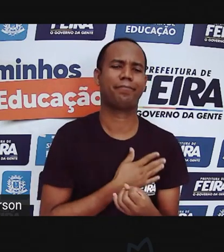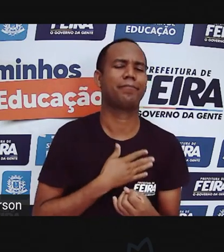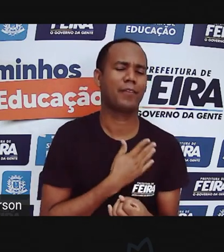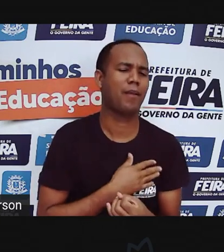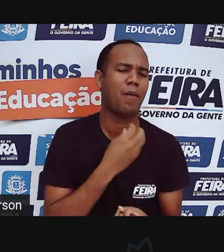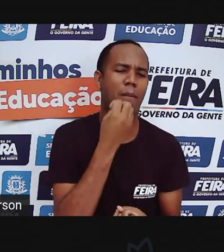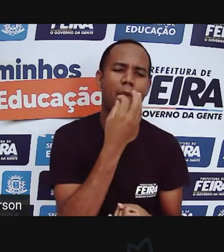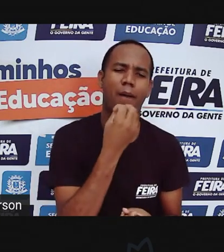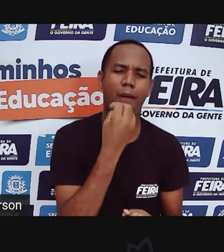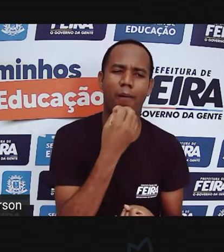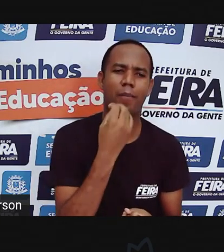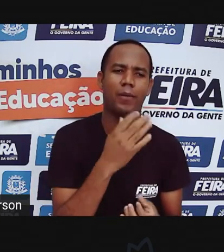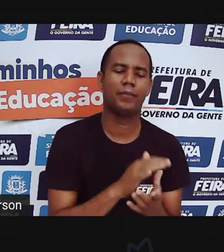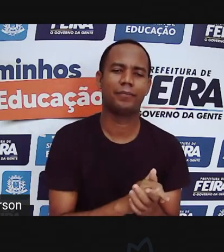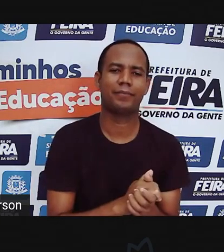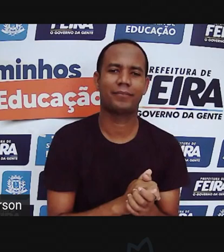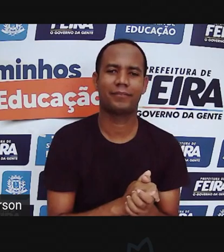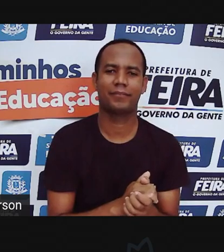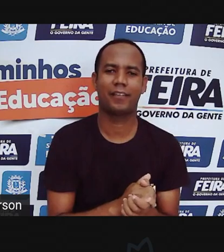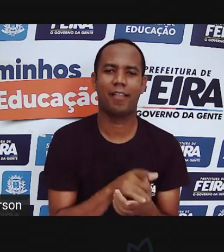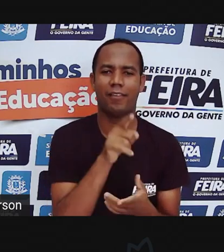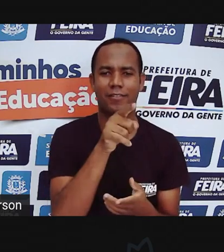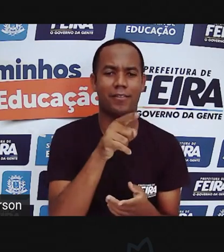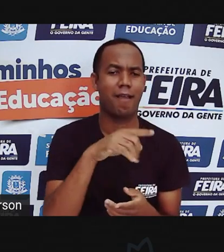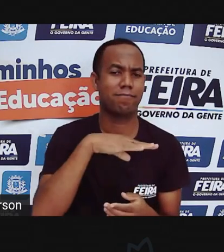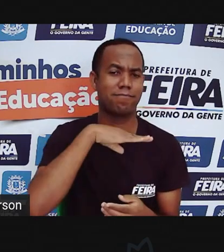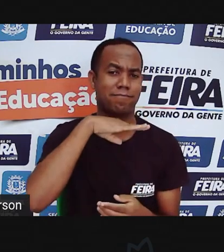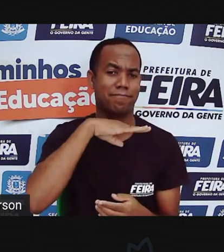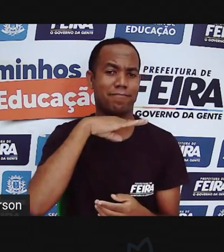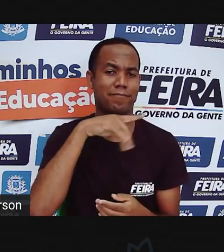Gostou? Ai, eu tô toda trabalhada no look, gente!